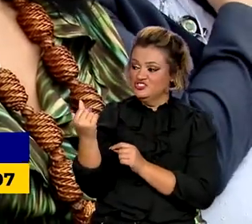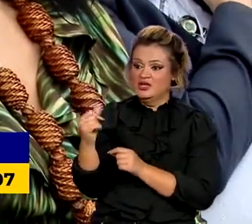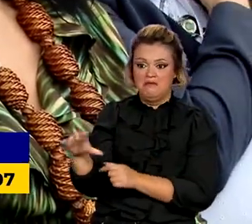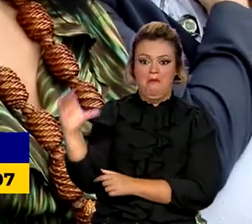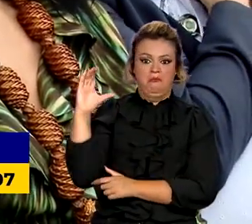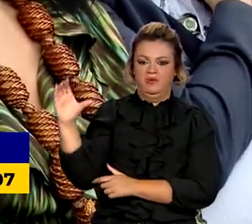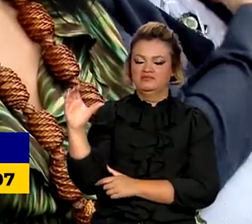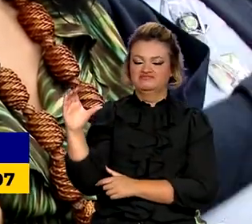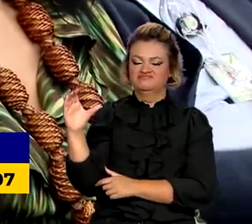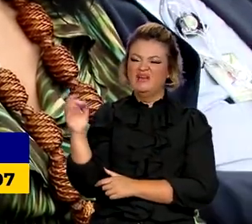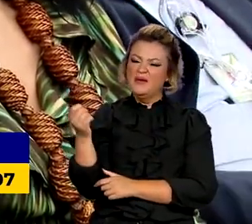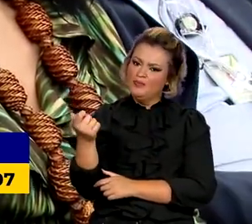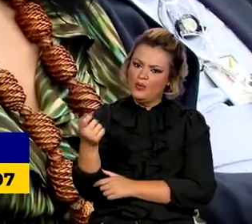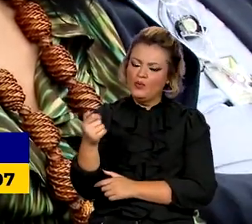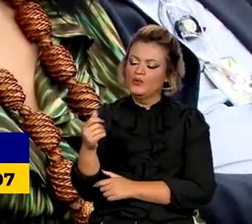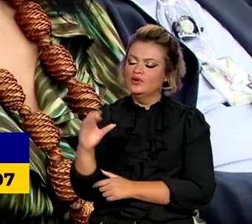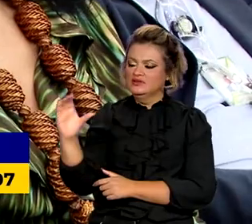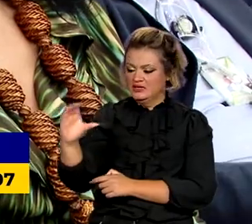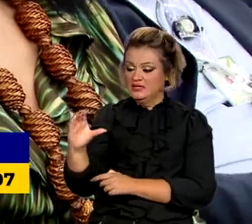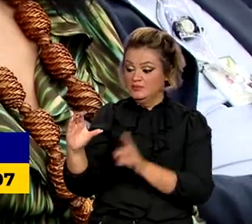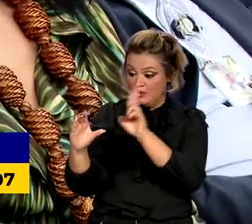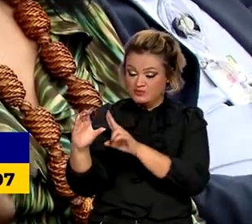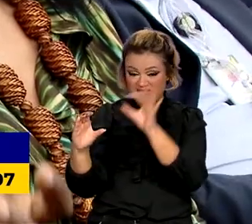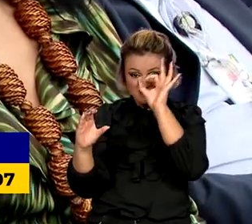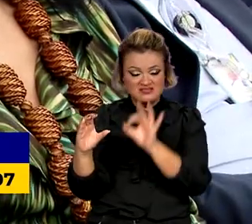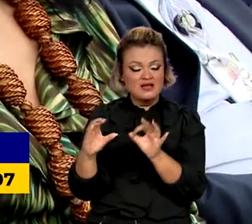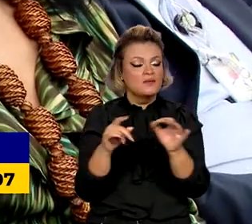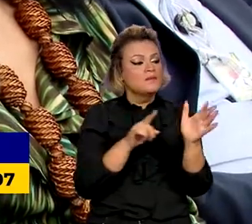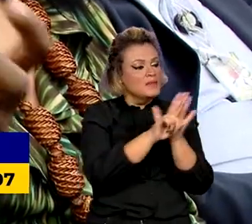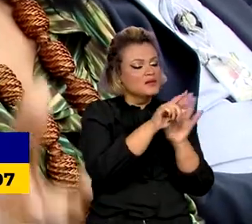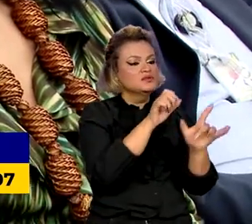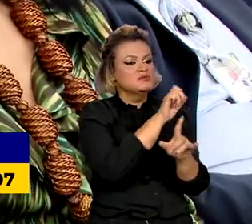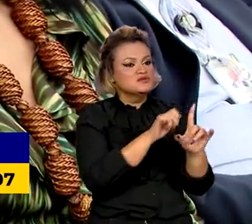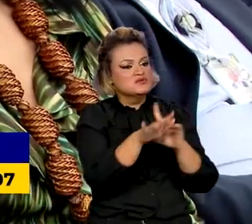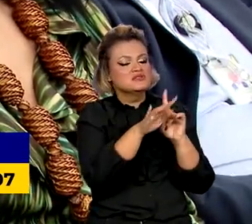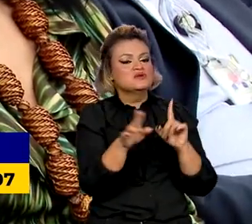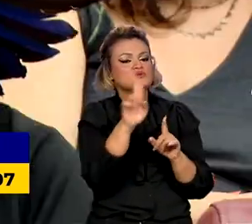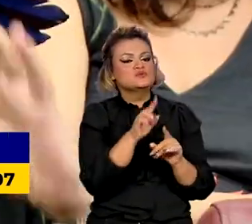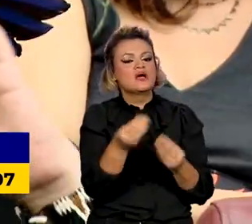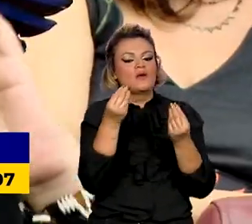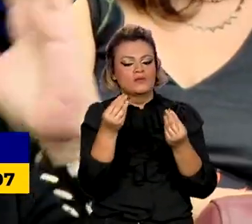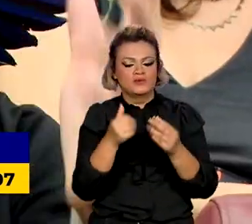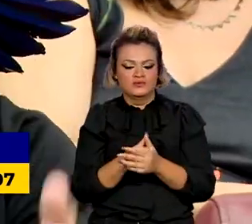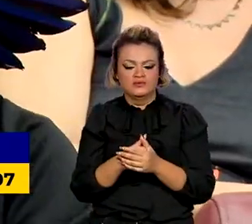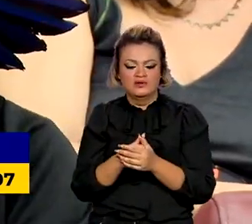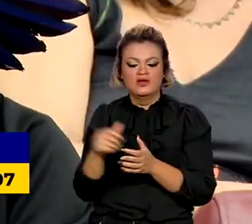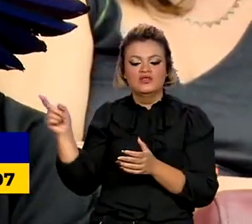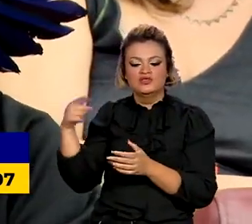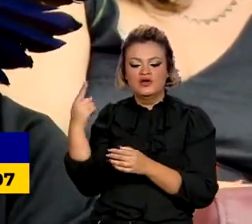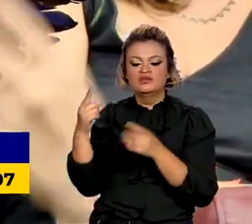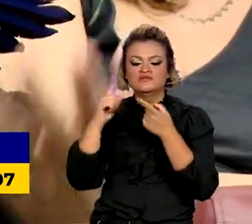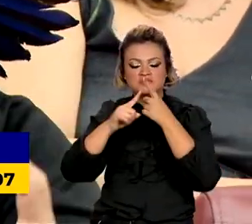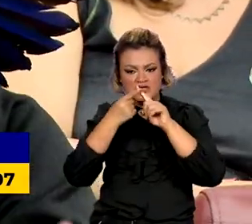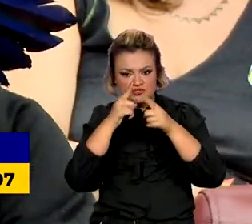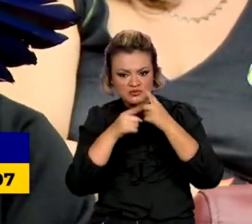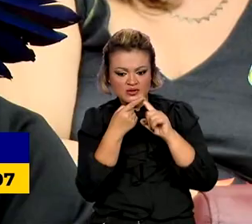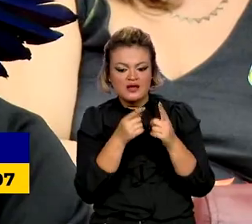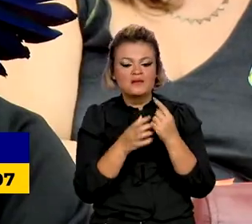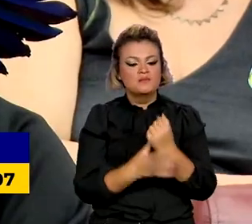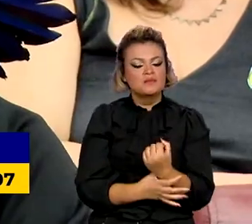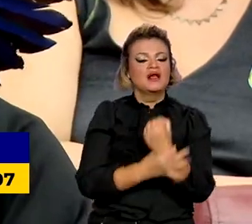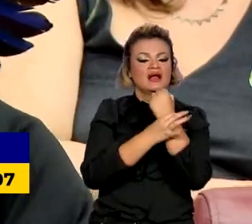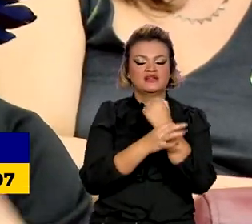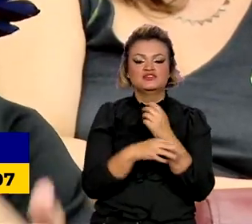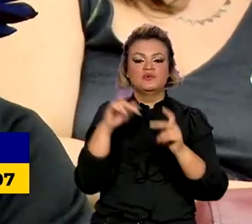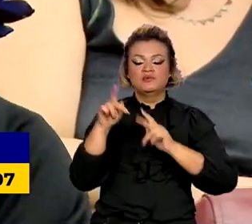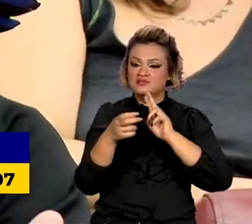recurso é discutir com a sociedade aonde colocar, aonde precisar mais. A gente vai se articular para garantir a maior participação dos